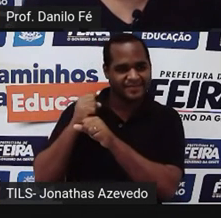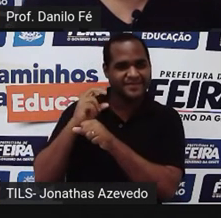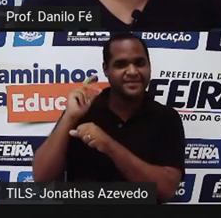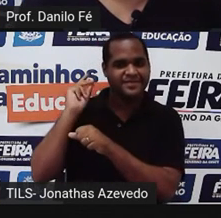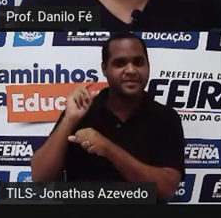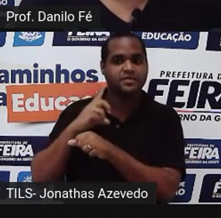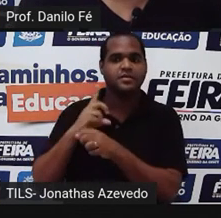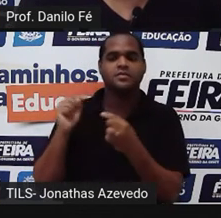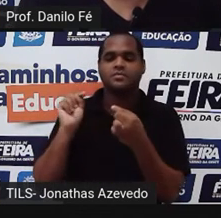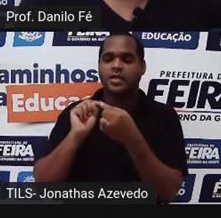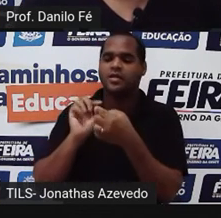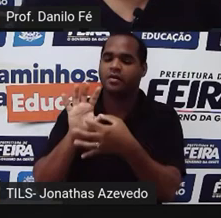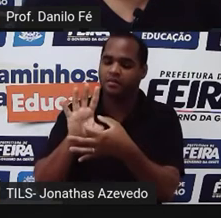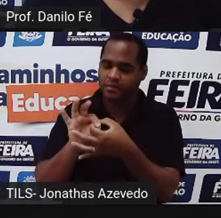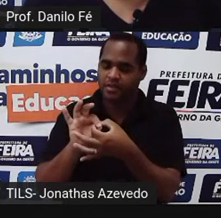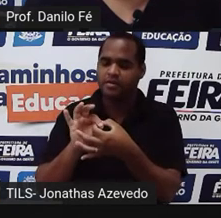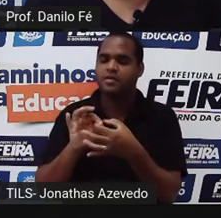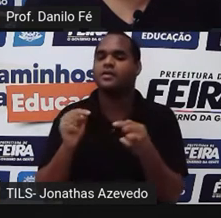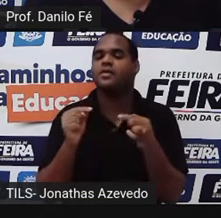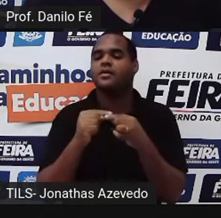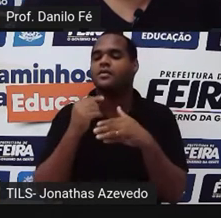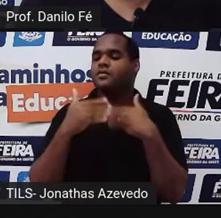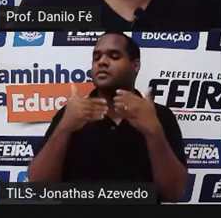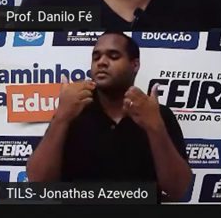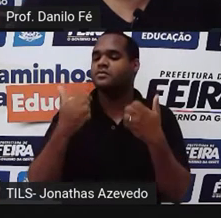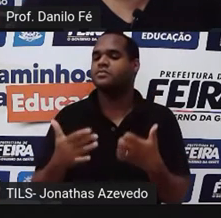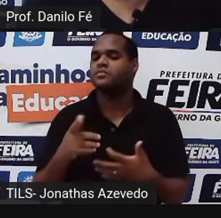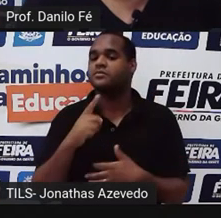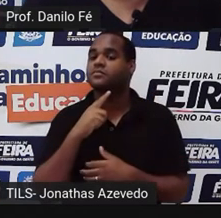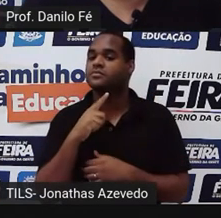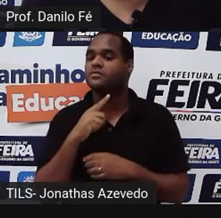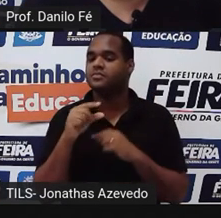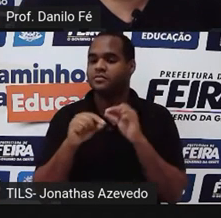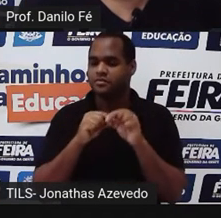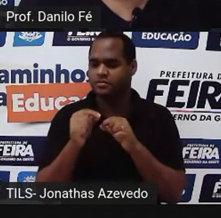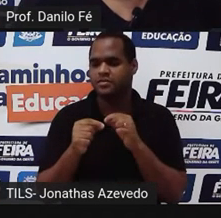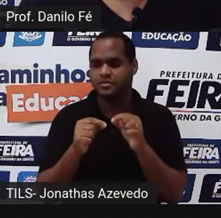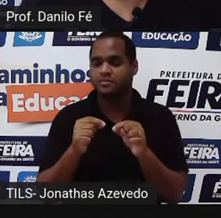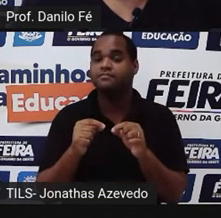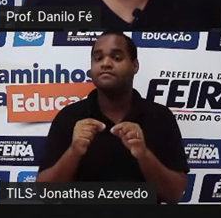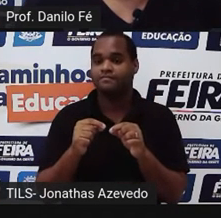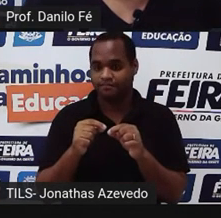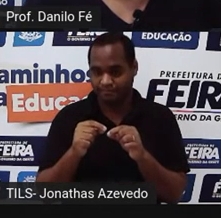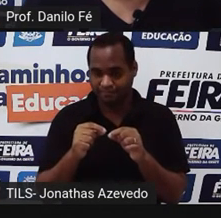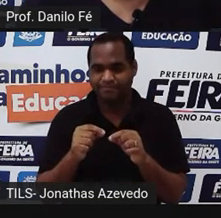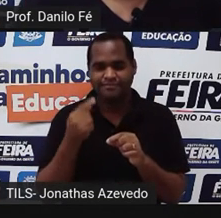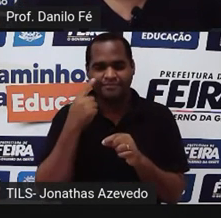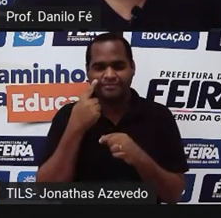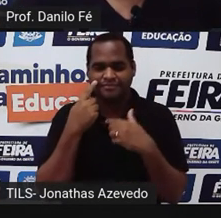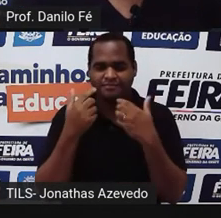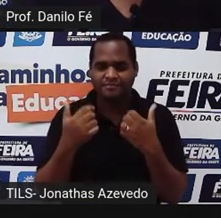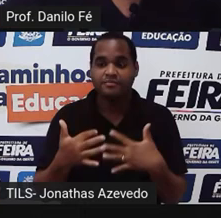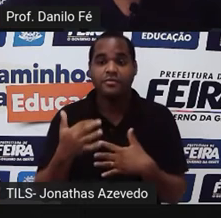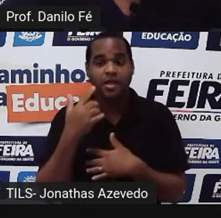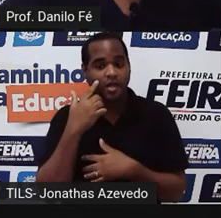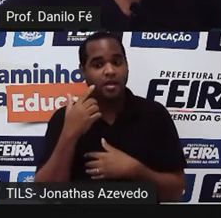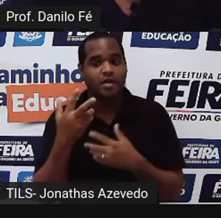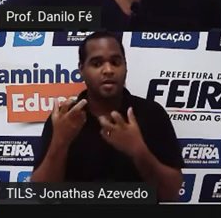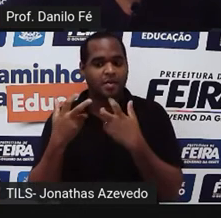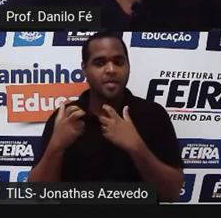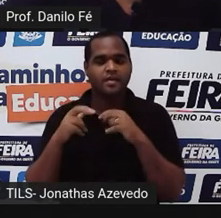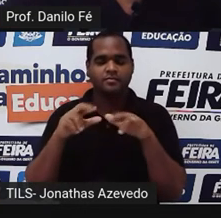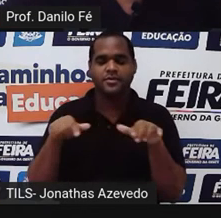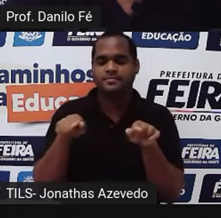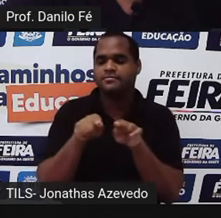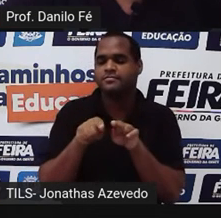Inclusive, coisas até que chegavam quase que no nível de maldade mesmo. queriam que